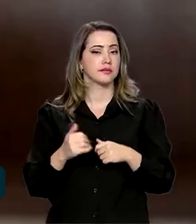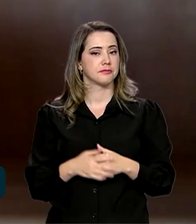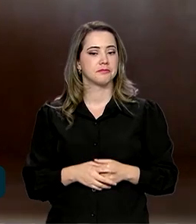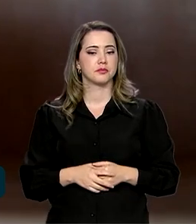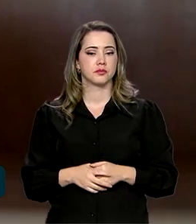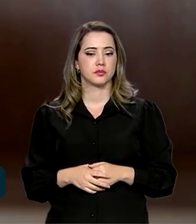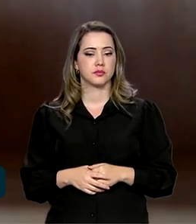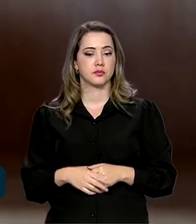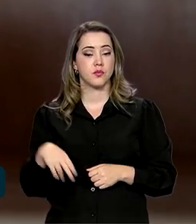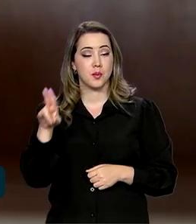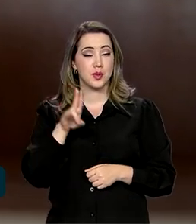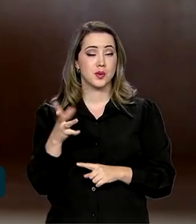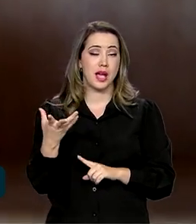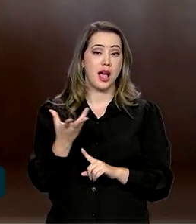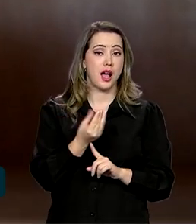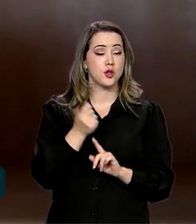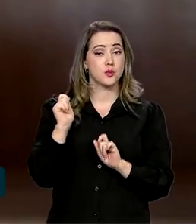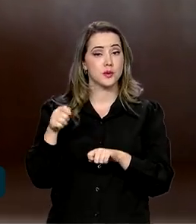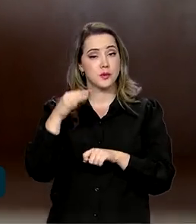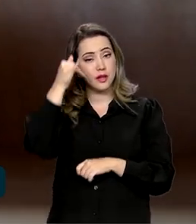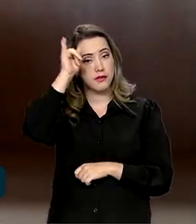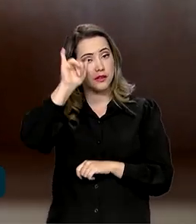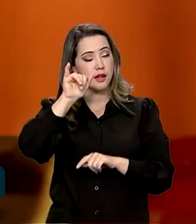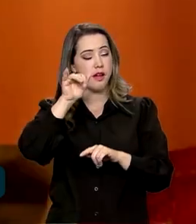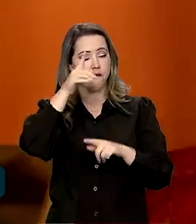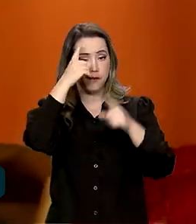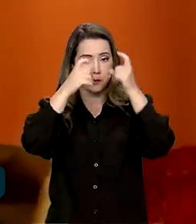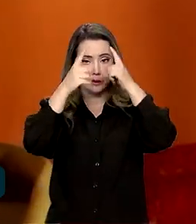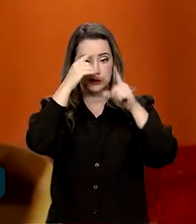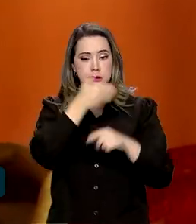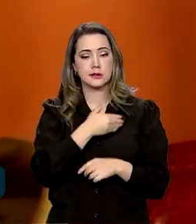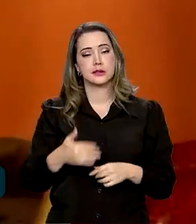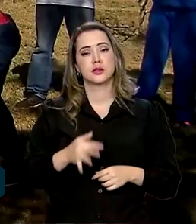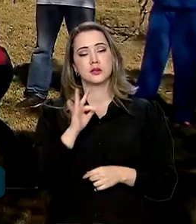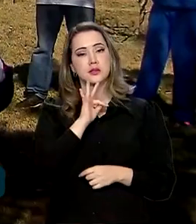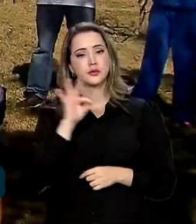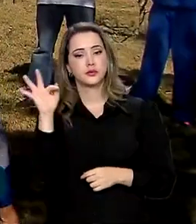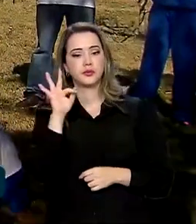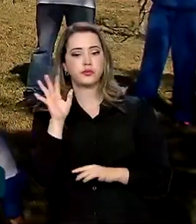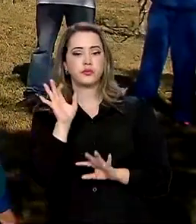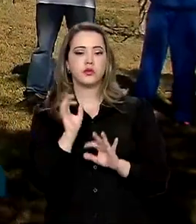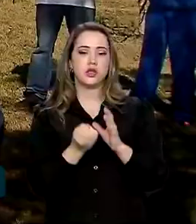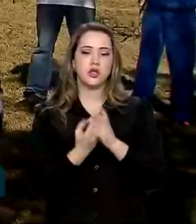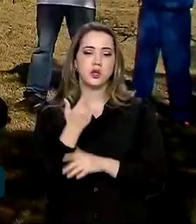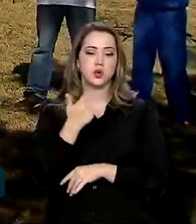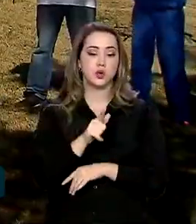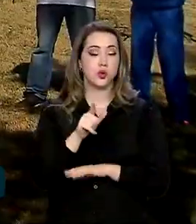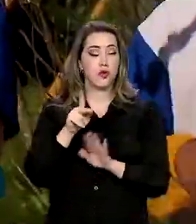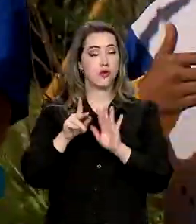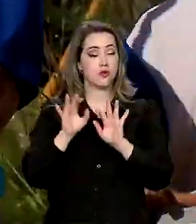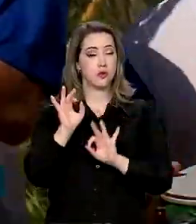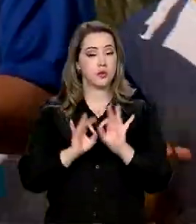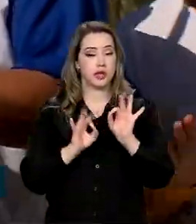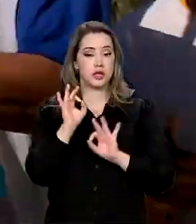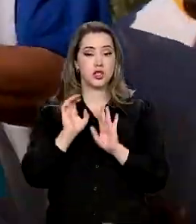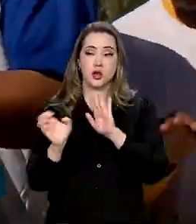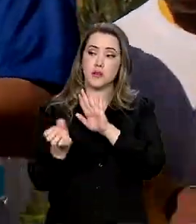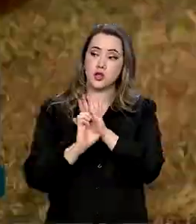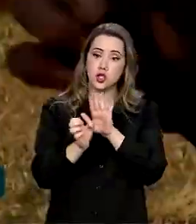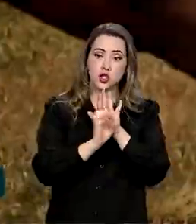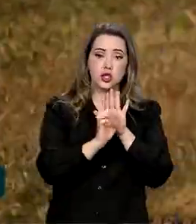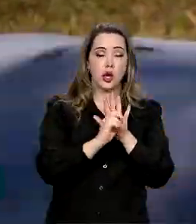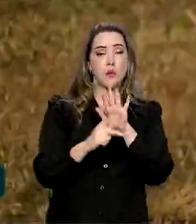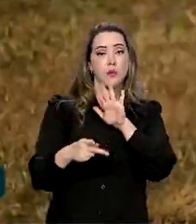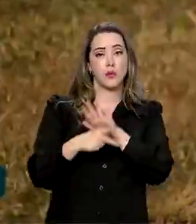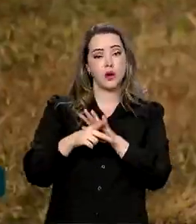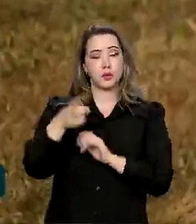Para usar a arte como forma de combater a violência, o governo federal relançou o PRONACE. O edital está aberto